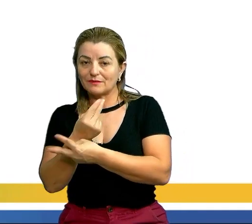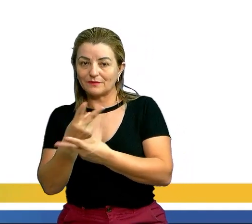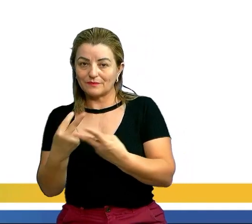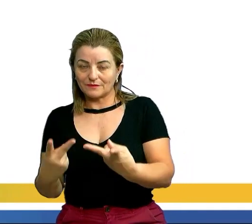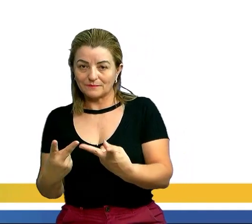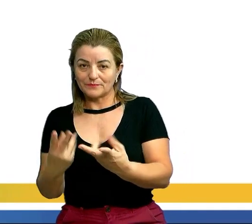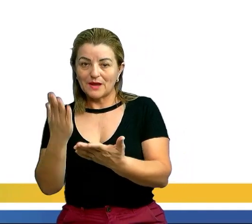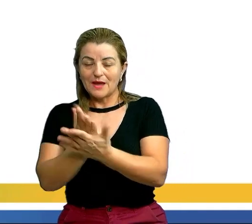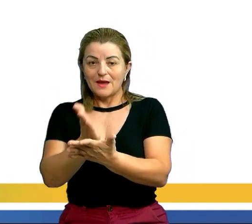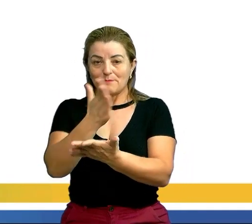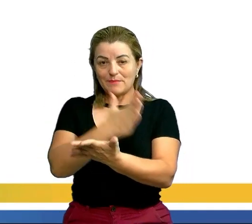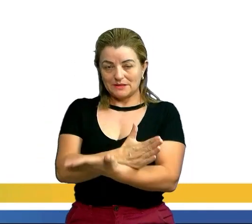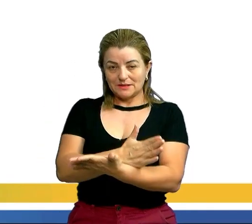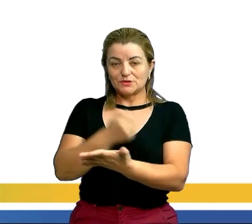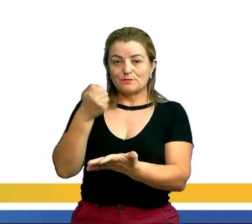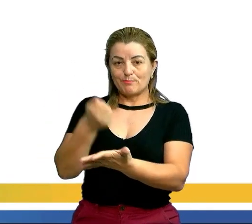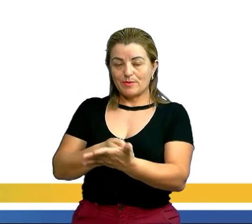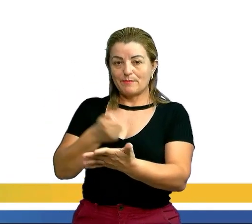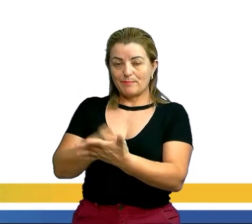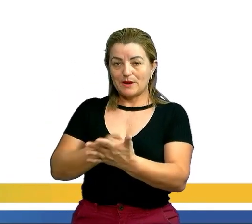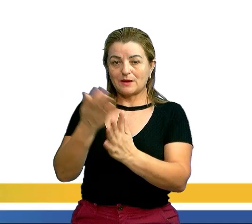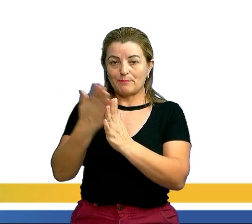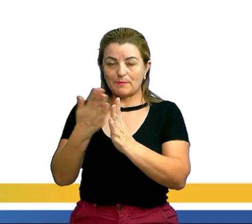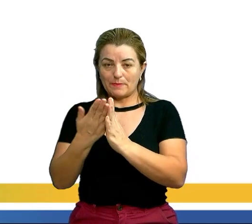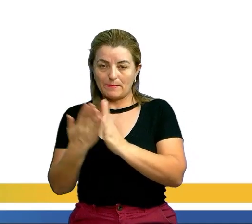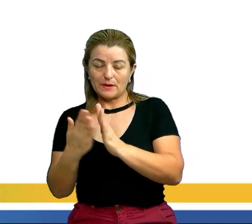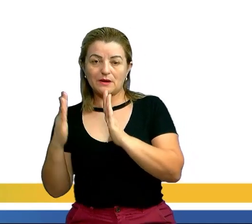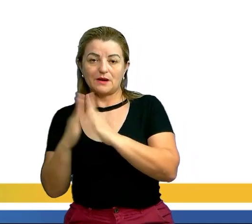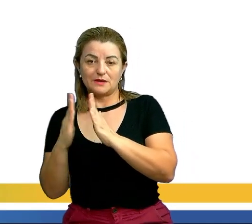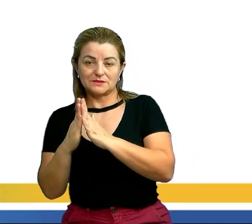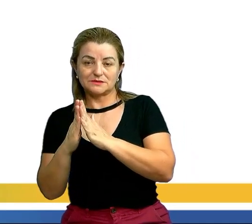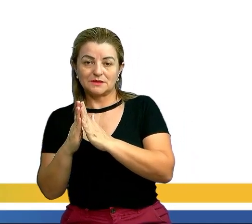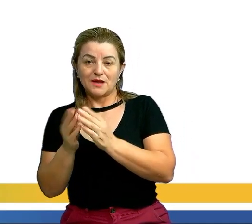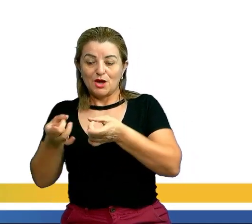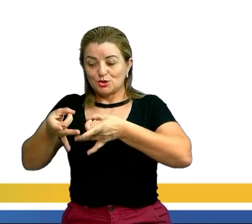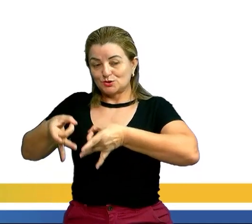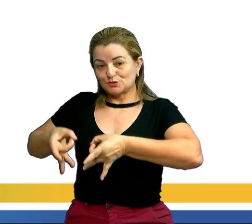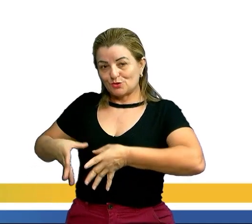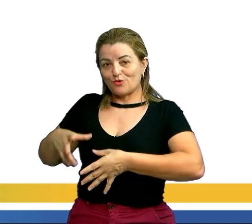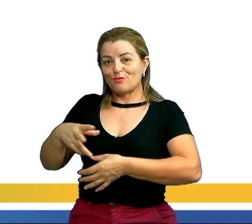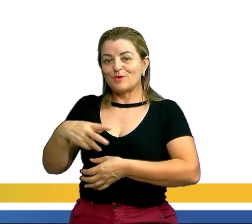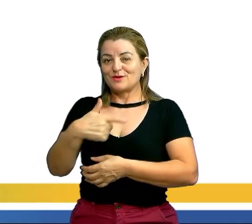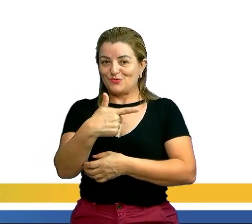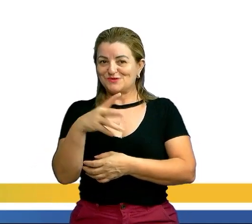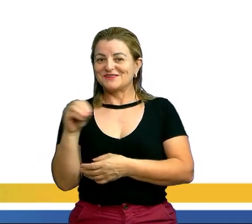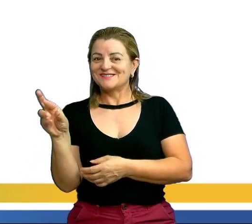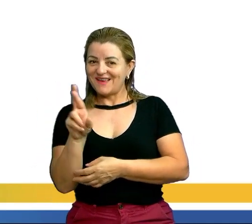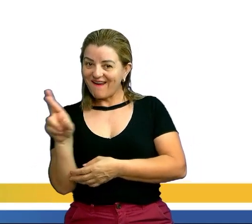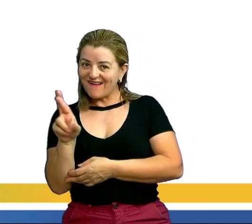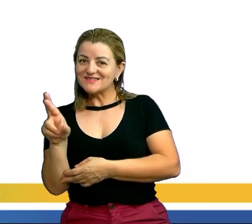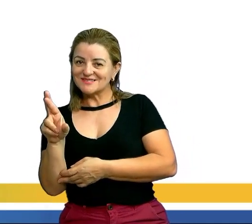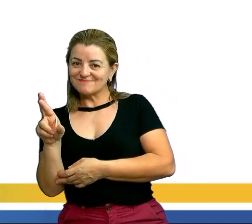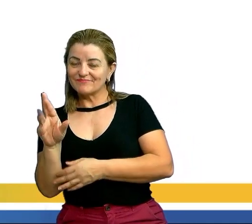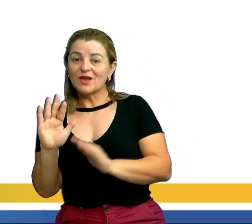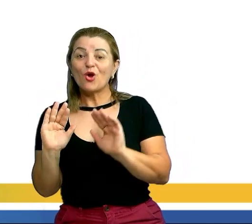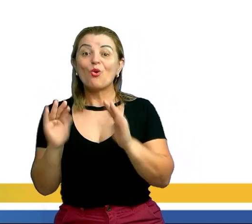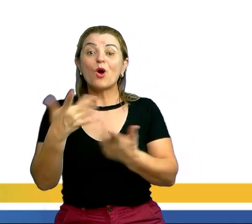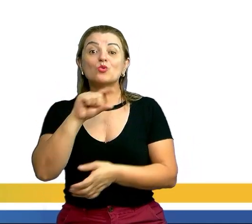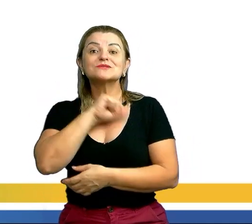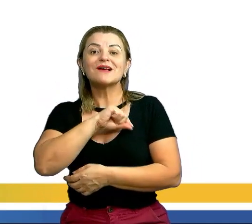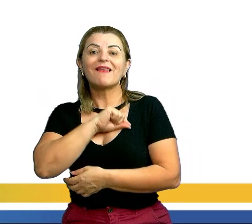com moradia e ainda lhe sobra 1.200 reais. Esse professor ganha bem. Olha! Qual é o salário dele?